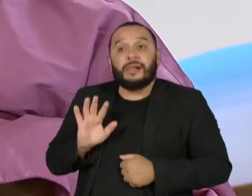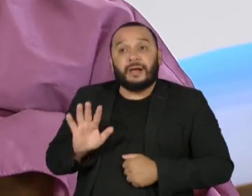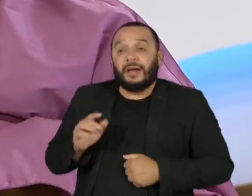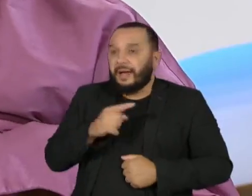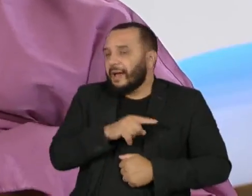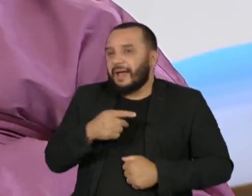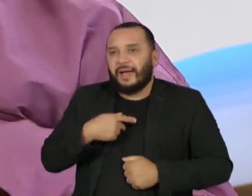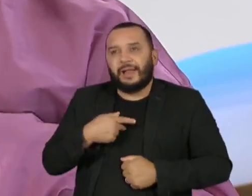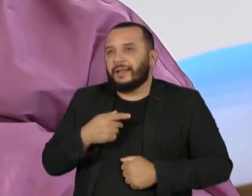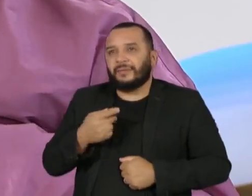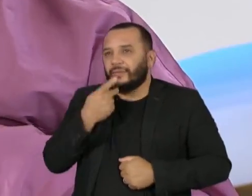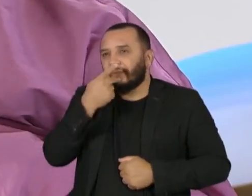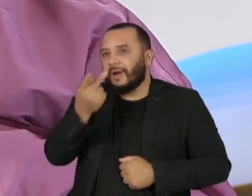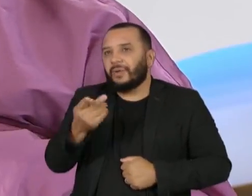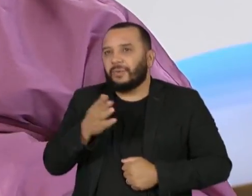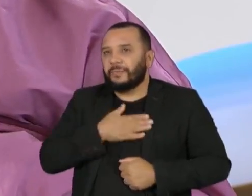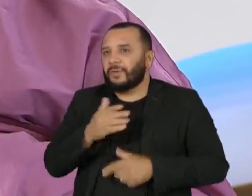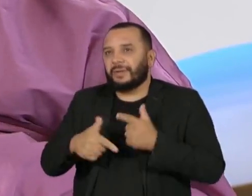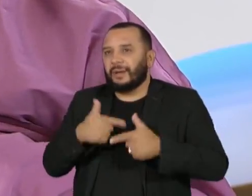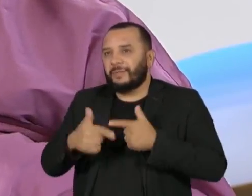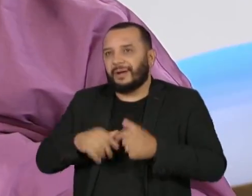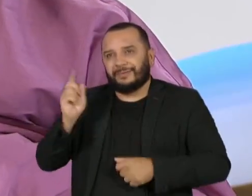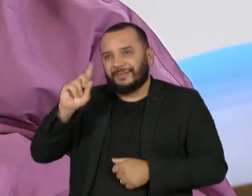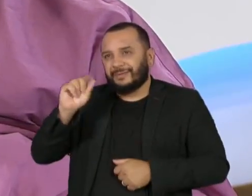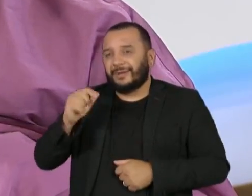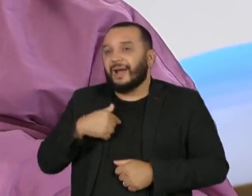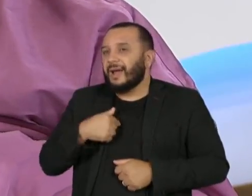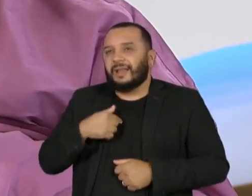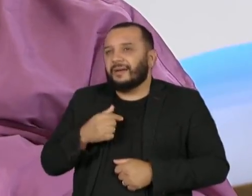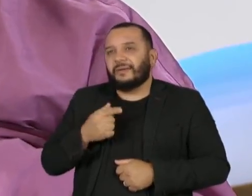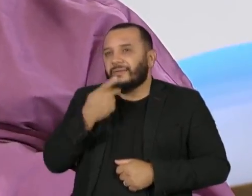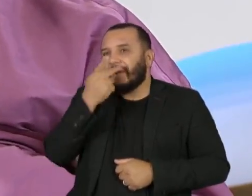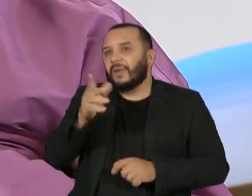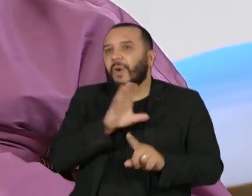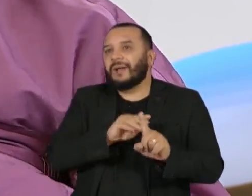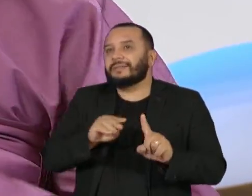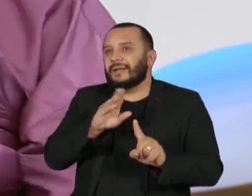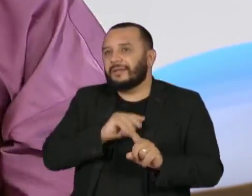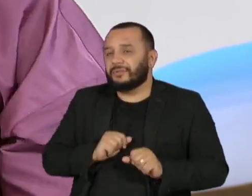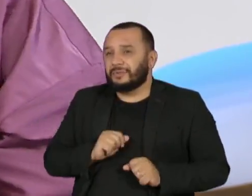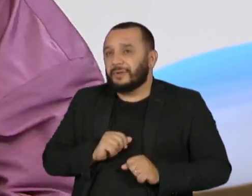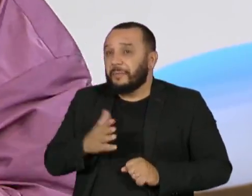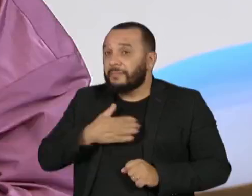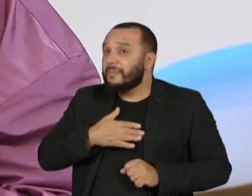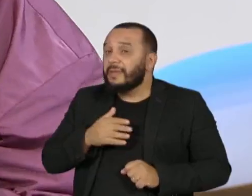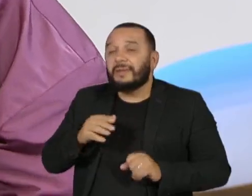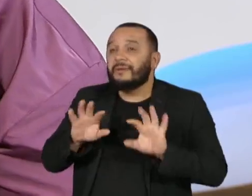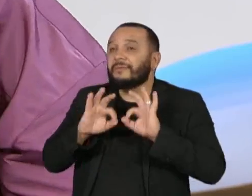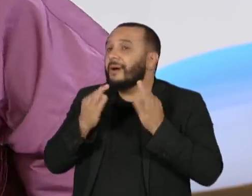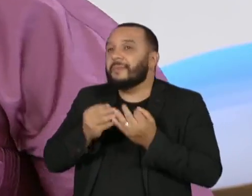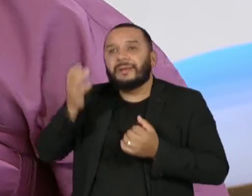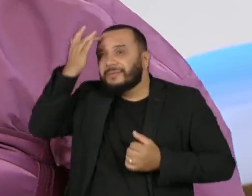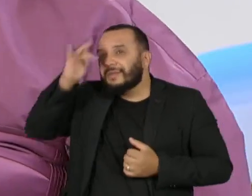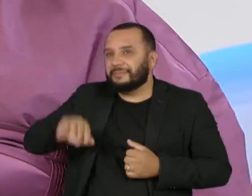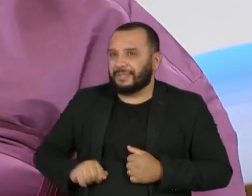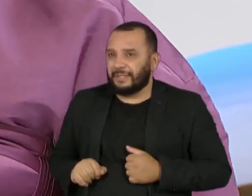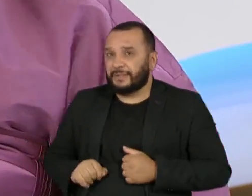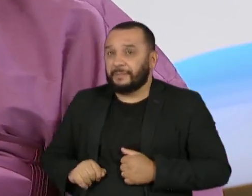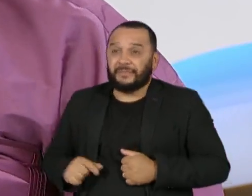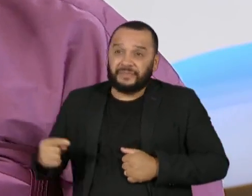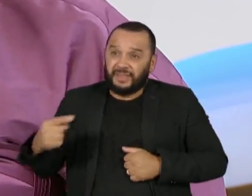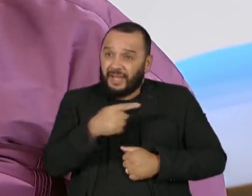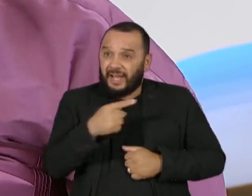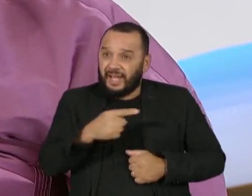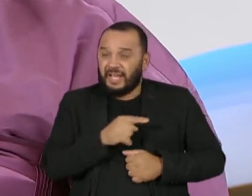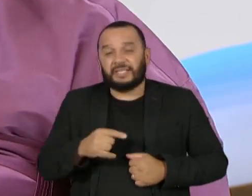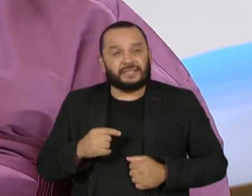falar de uma coisa que nem a minha família sabia que eu tinha passado. Por puro fetiche, por poder dar um furo de falar, olha, esse corpo